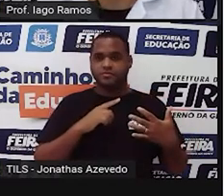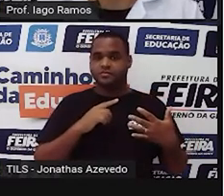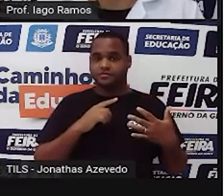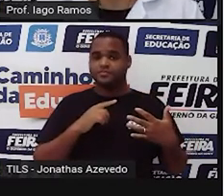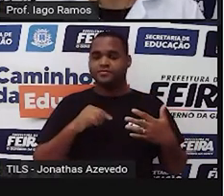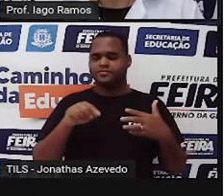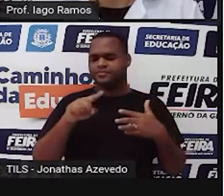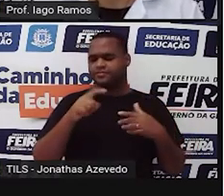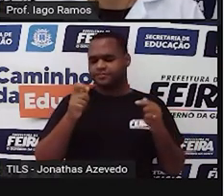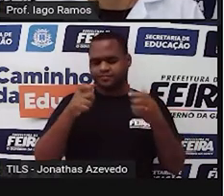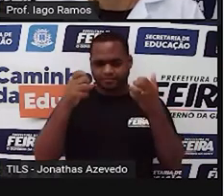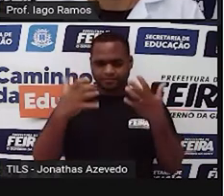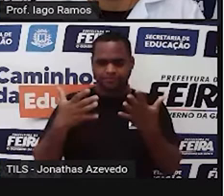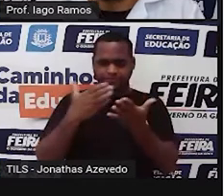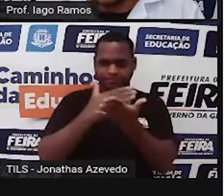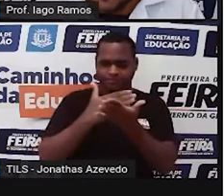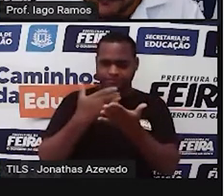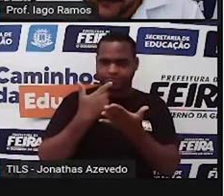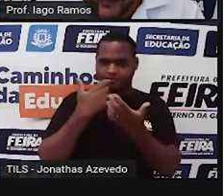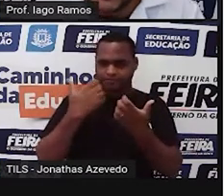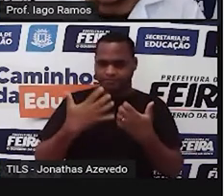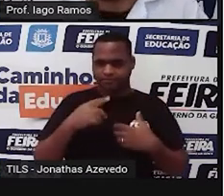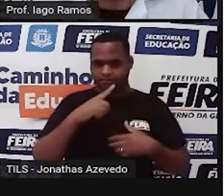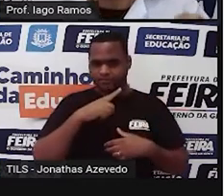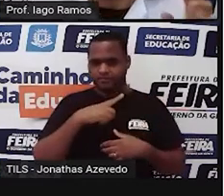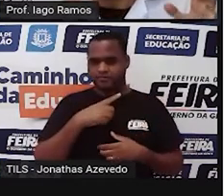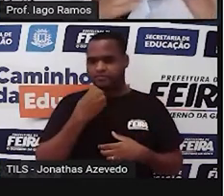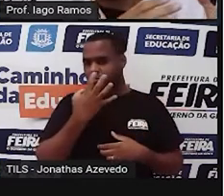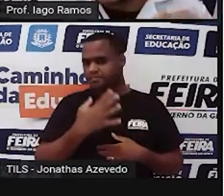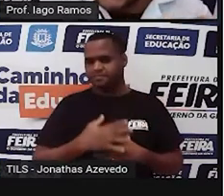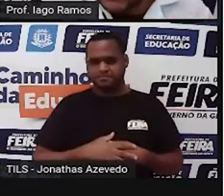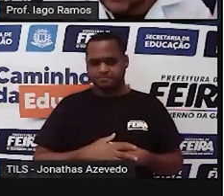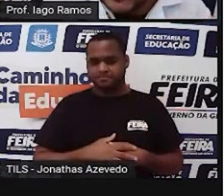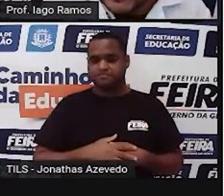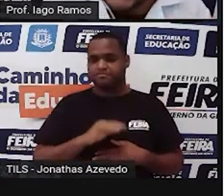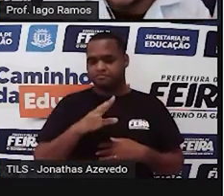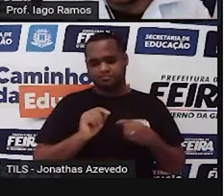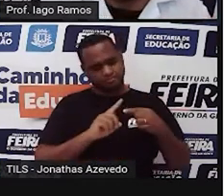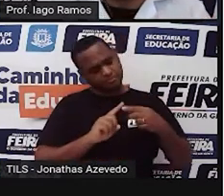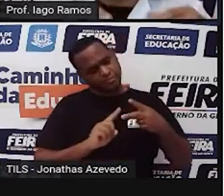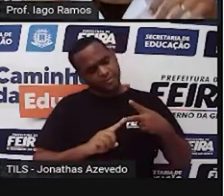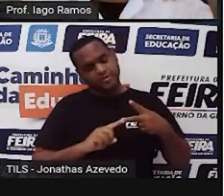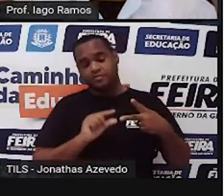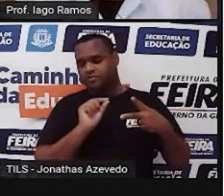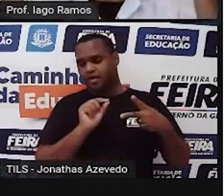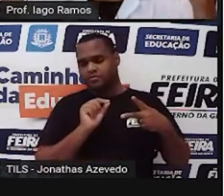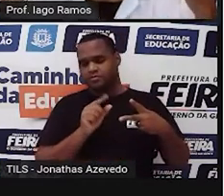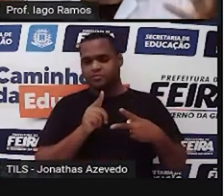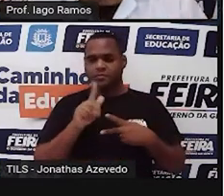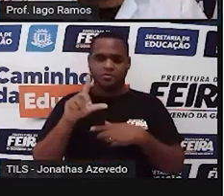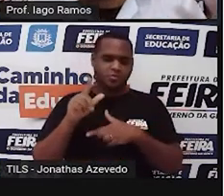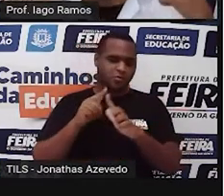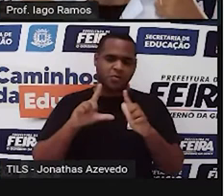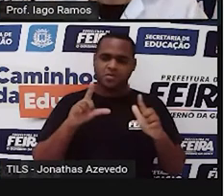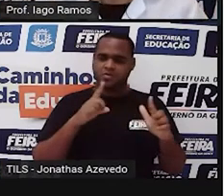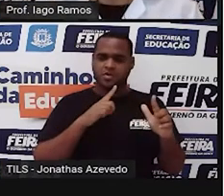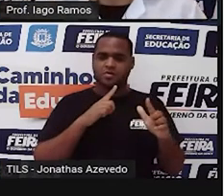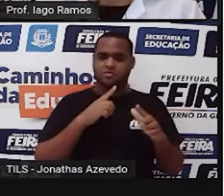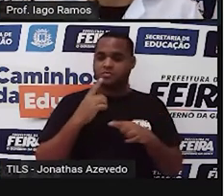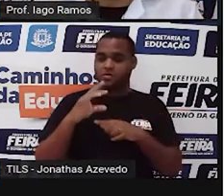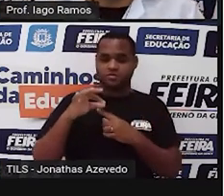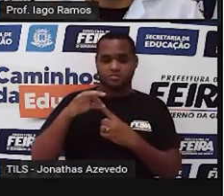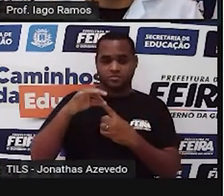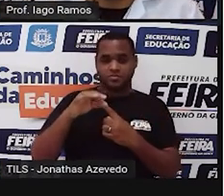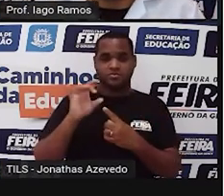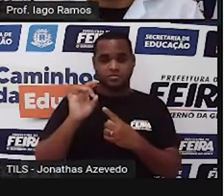Só que assim, deixa eu te contar uma coisa aqui, ó. Além dessas duas, existem outras unidades